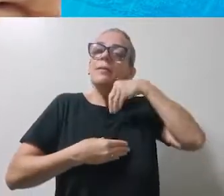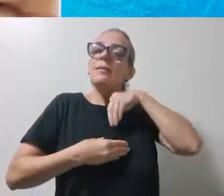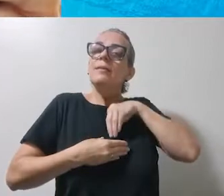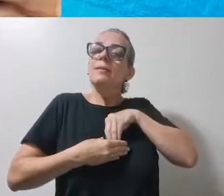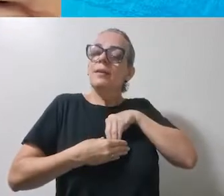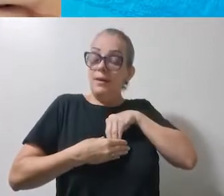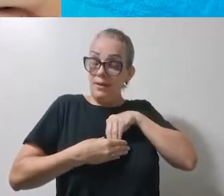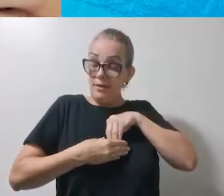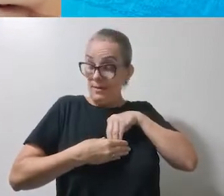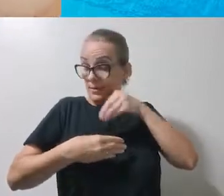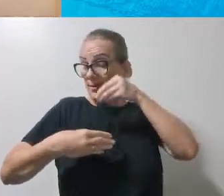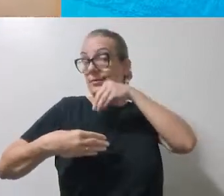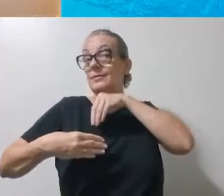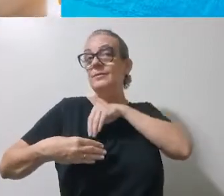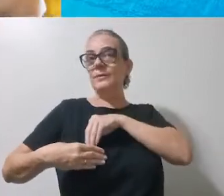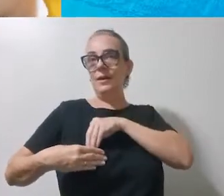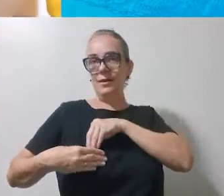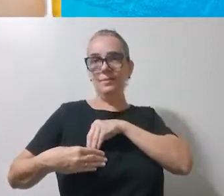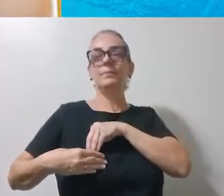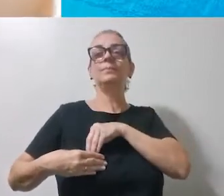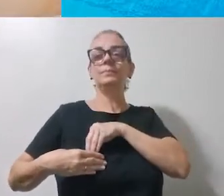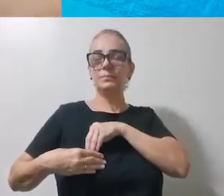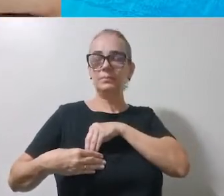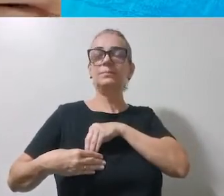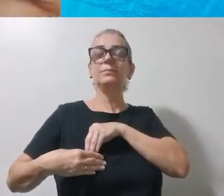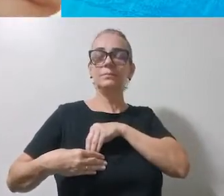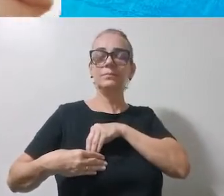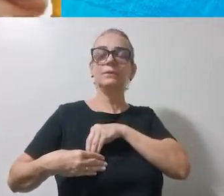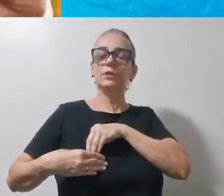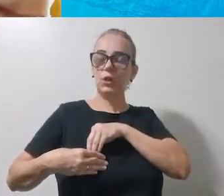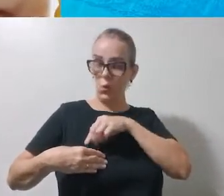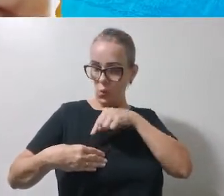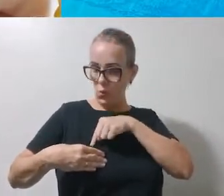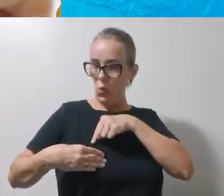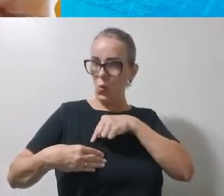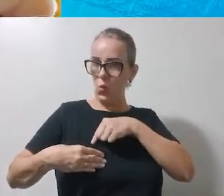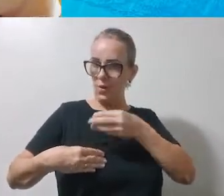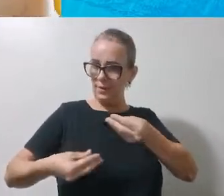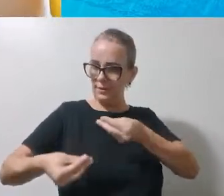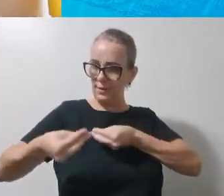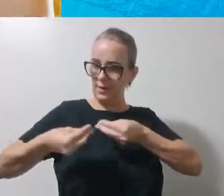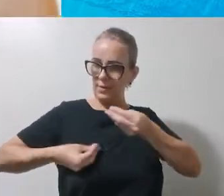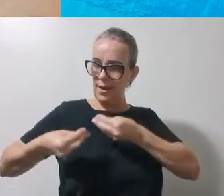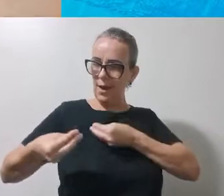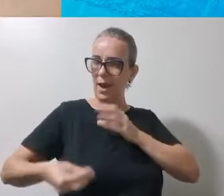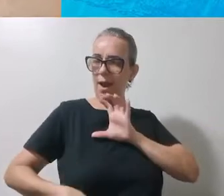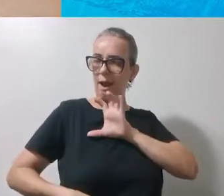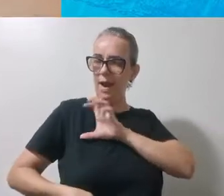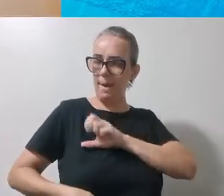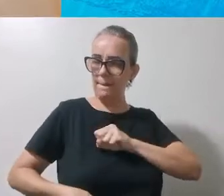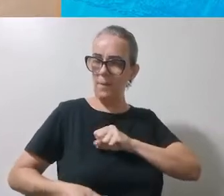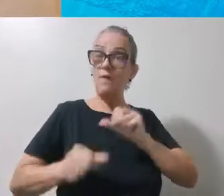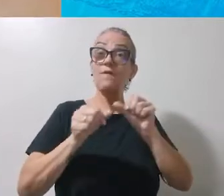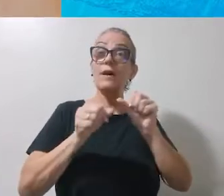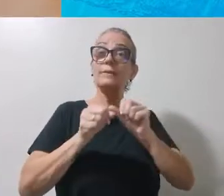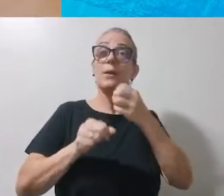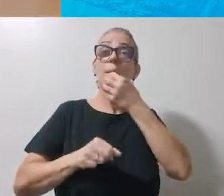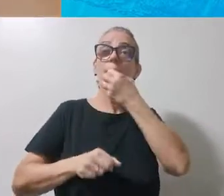nosso coração. Quanto mais encher o coração de amor, procurar fazer o bem,